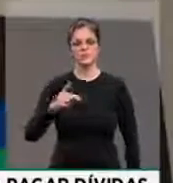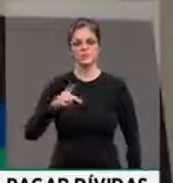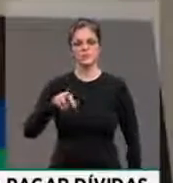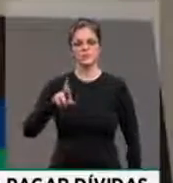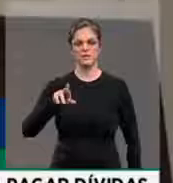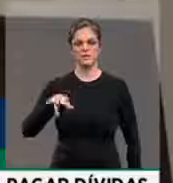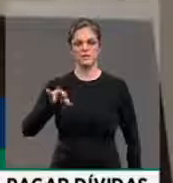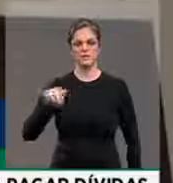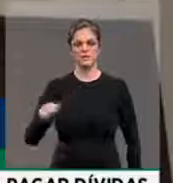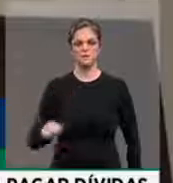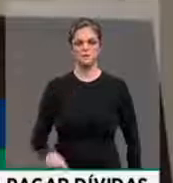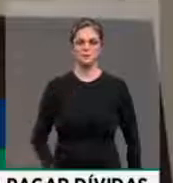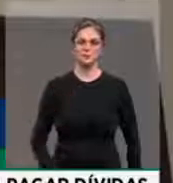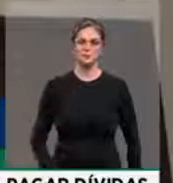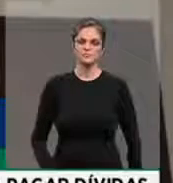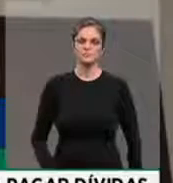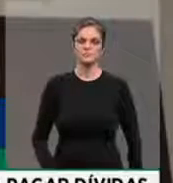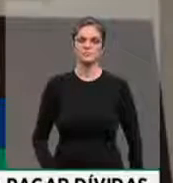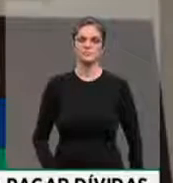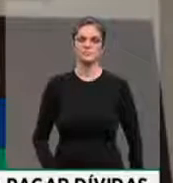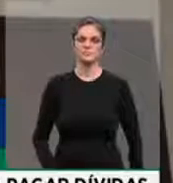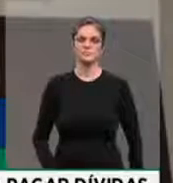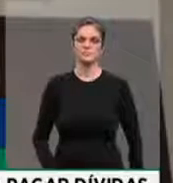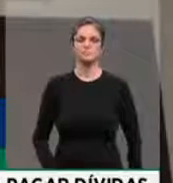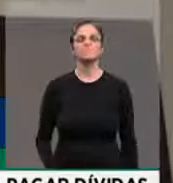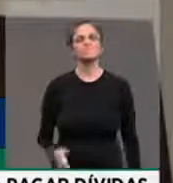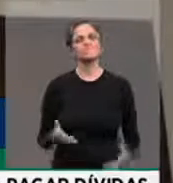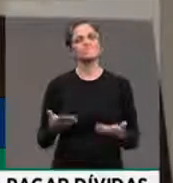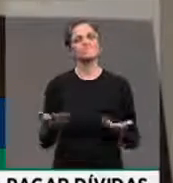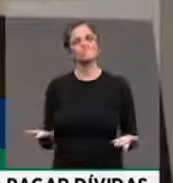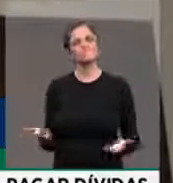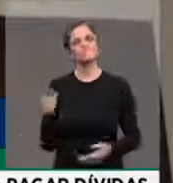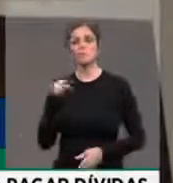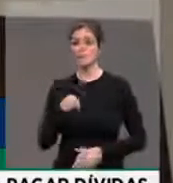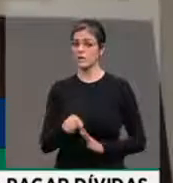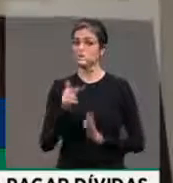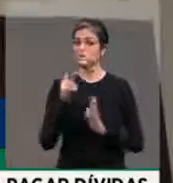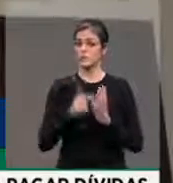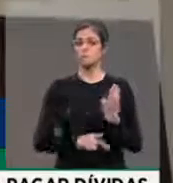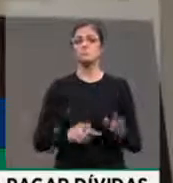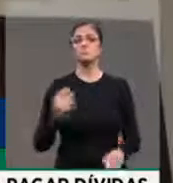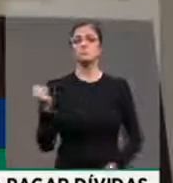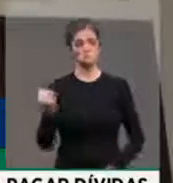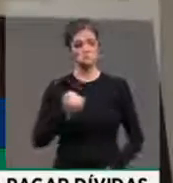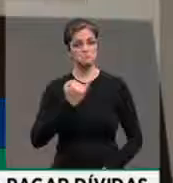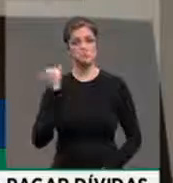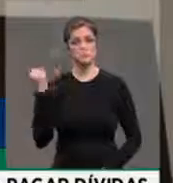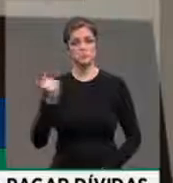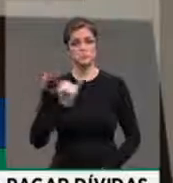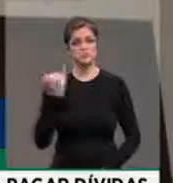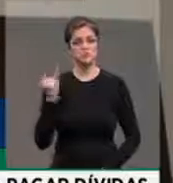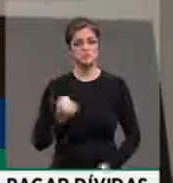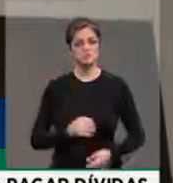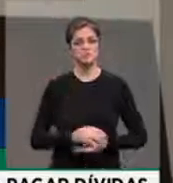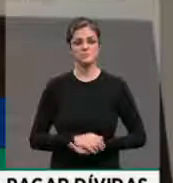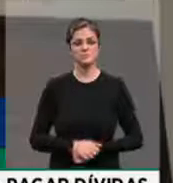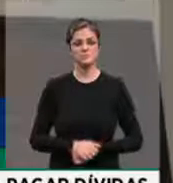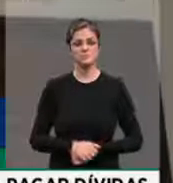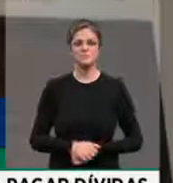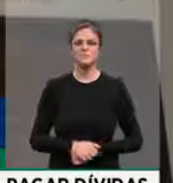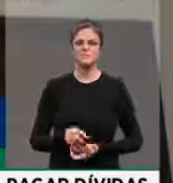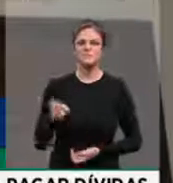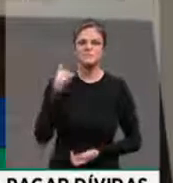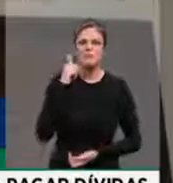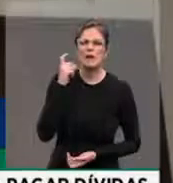projeto é extremamente importante. Esse projeto... Presidente, tem um microfone